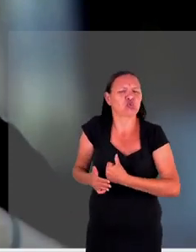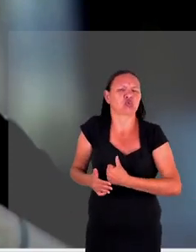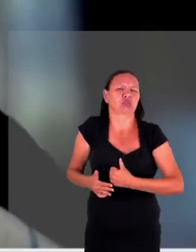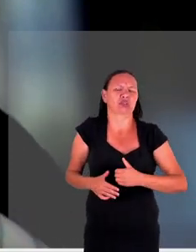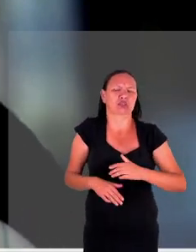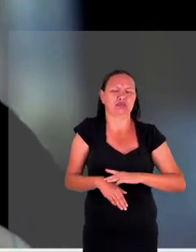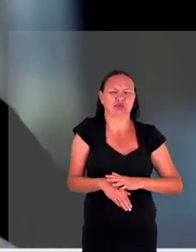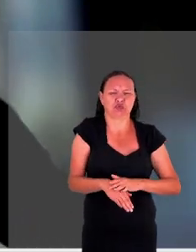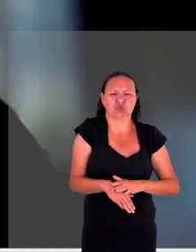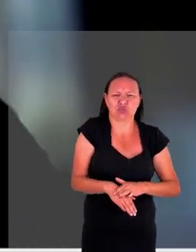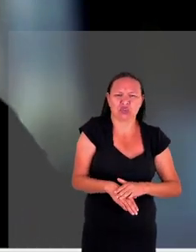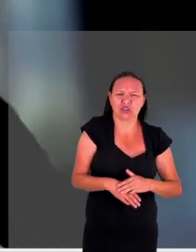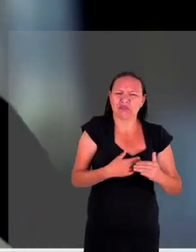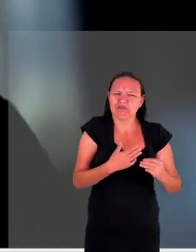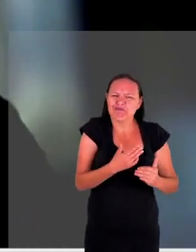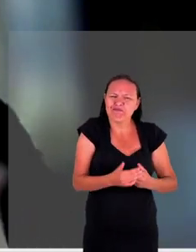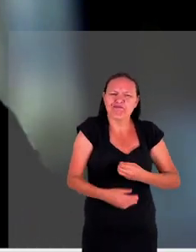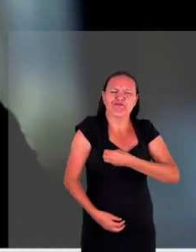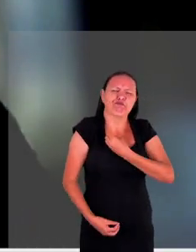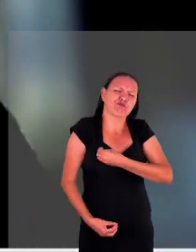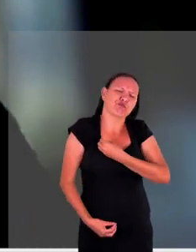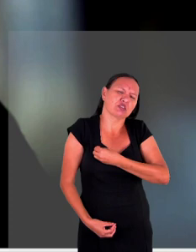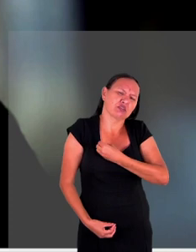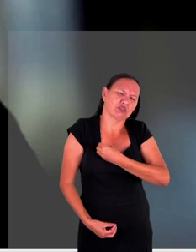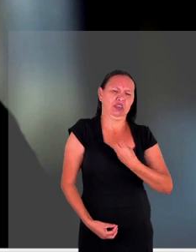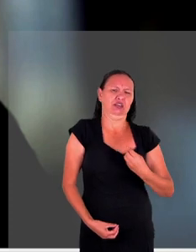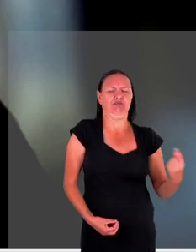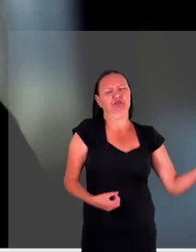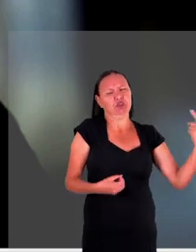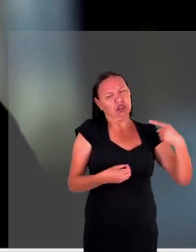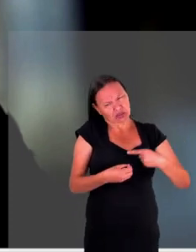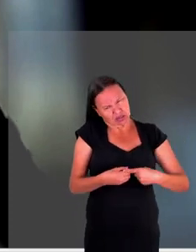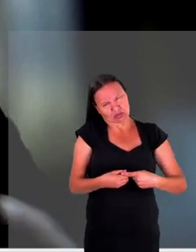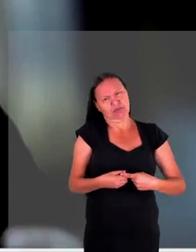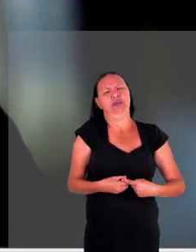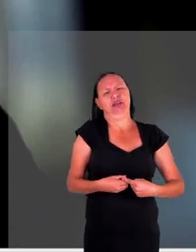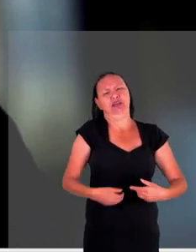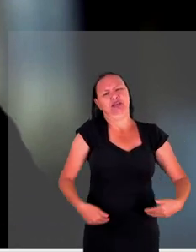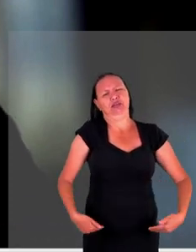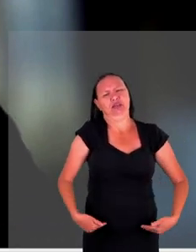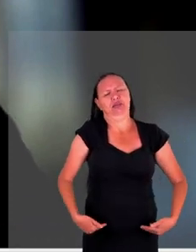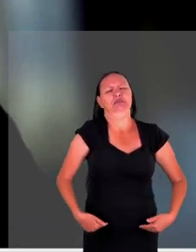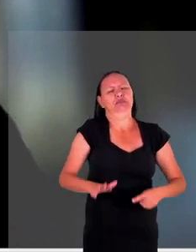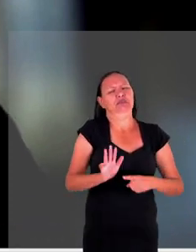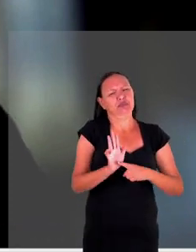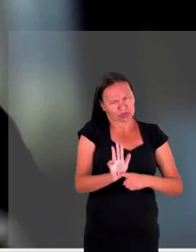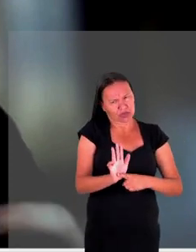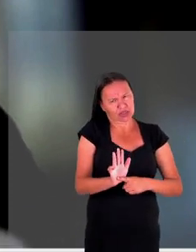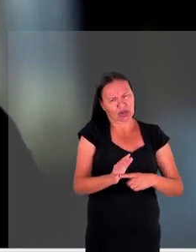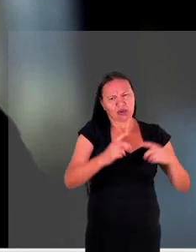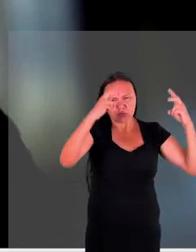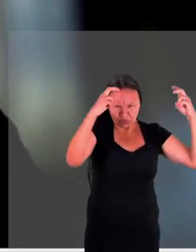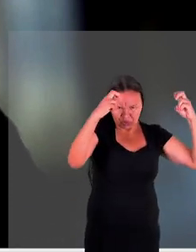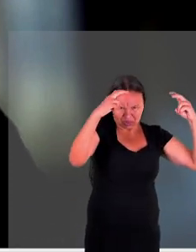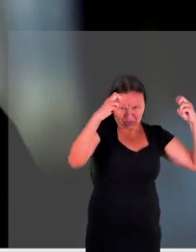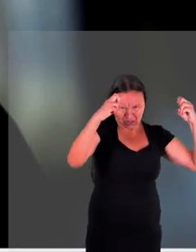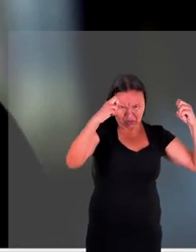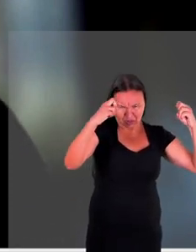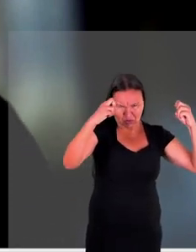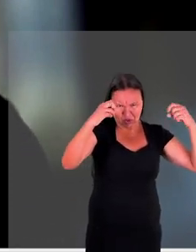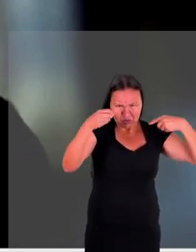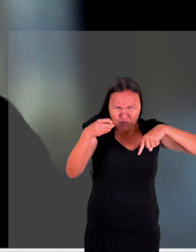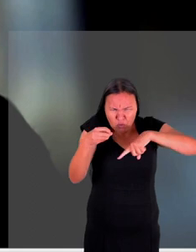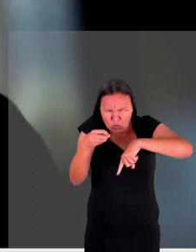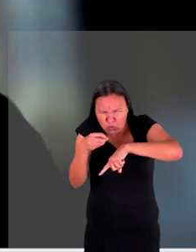vivendo isso diluído eu quis trazer mais esses casos um pouco dessa apresentação um pouco mais genérica